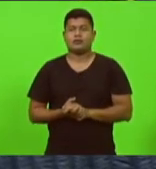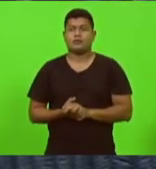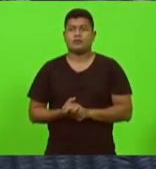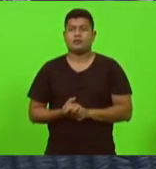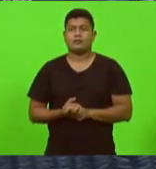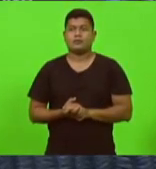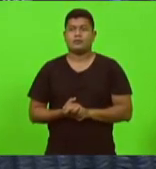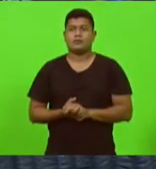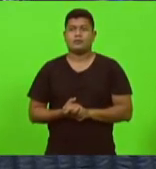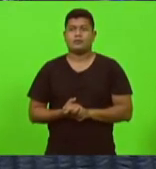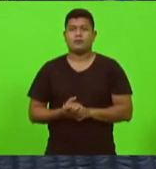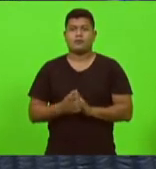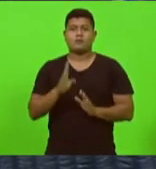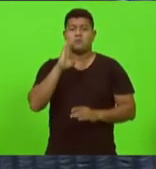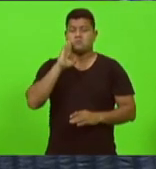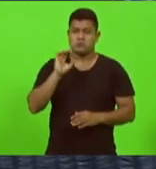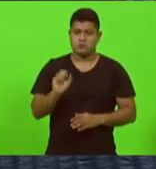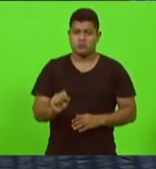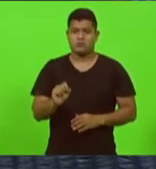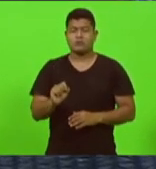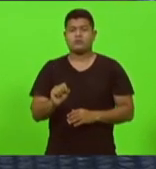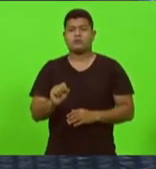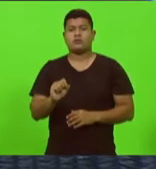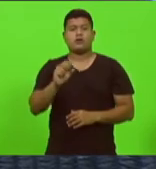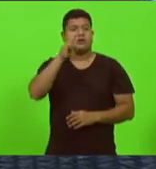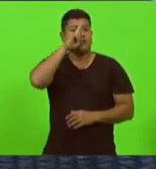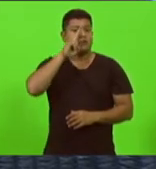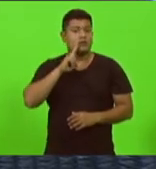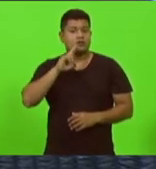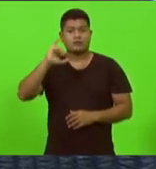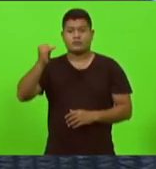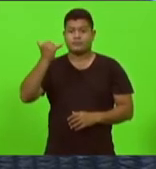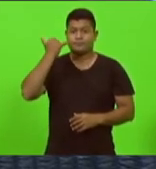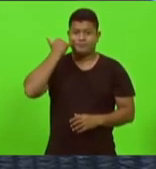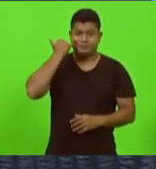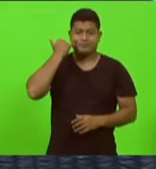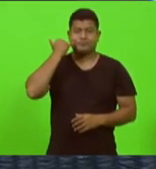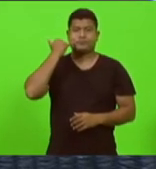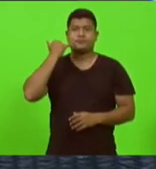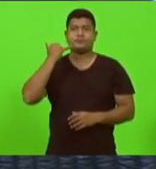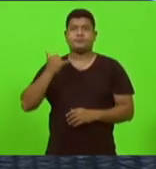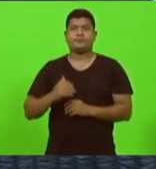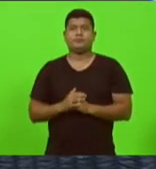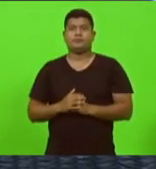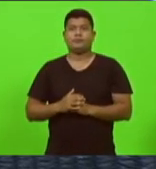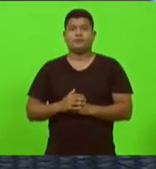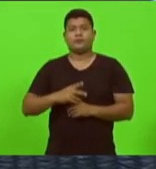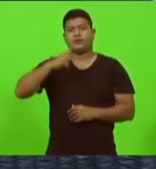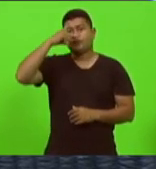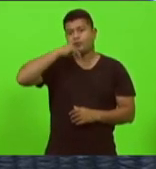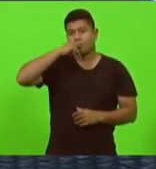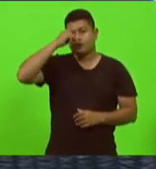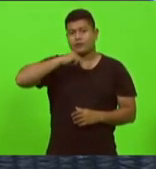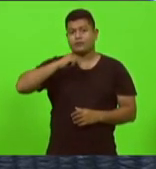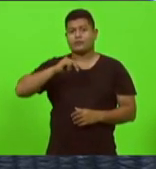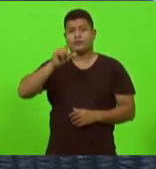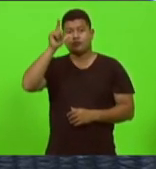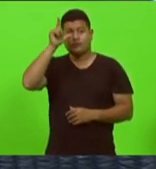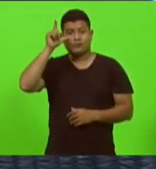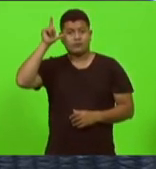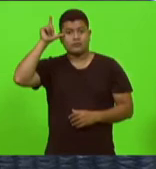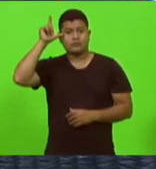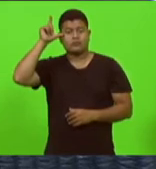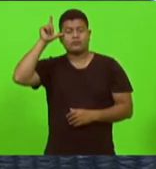Bruno Souza Ivan Nats Gessé Lopes Kennedy Nunes Laércio Schuster